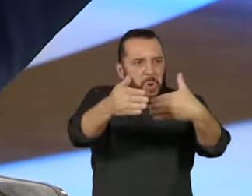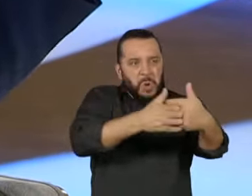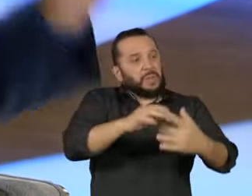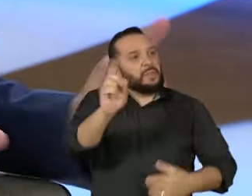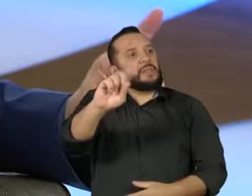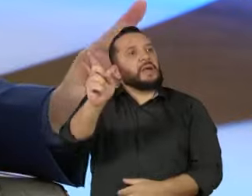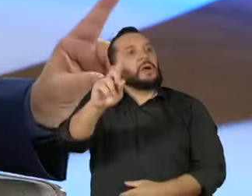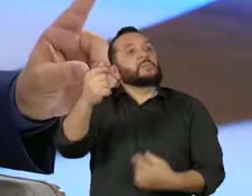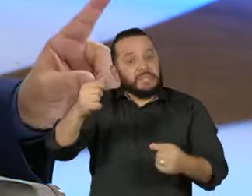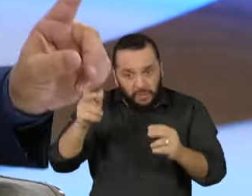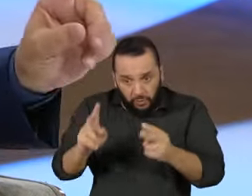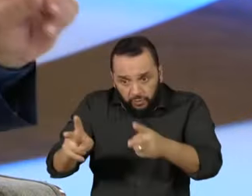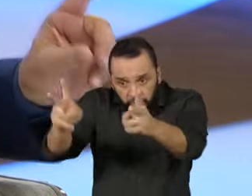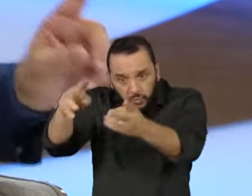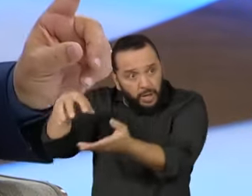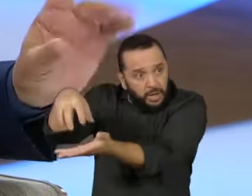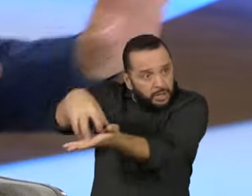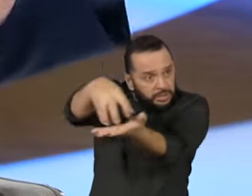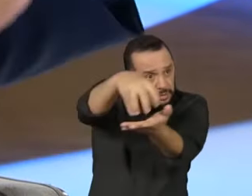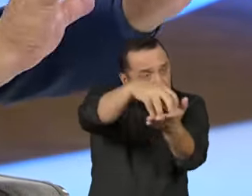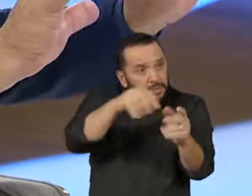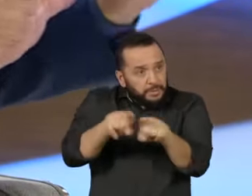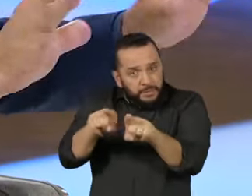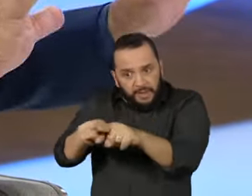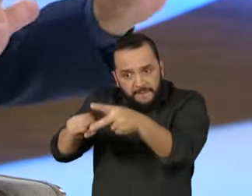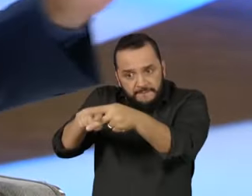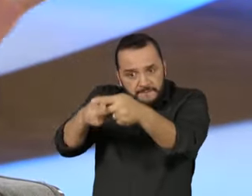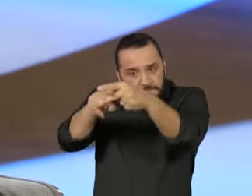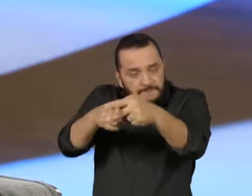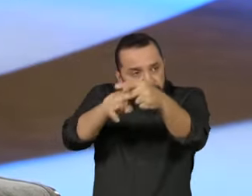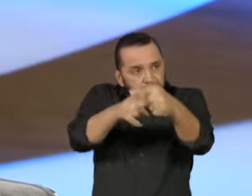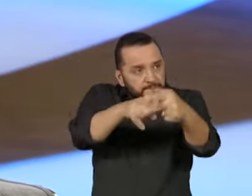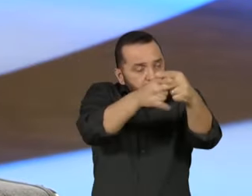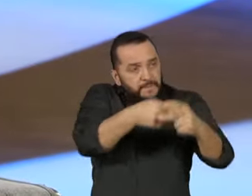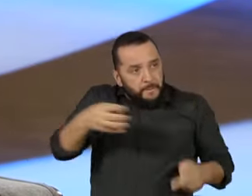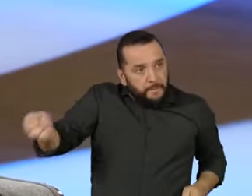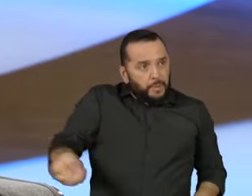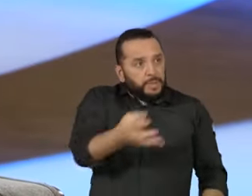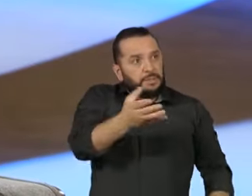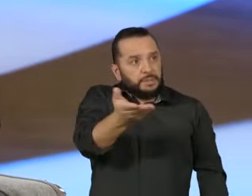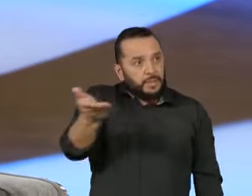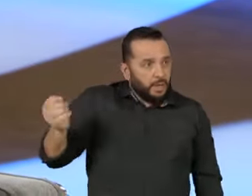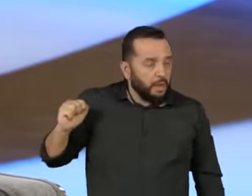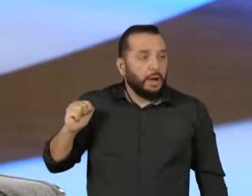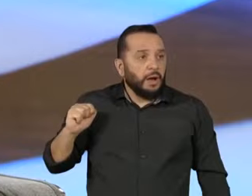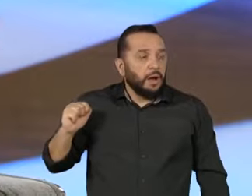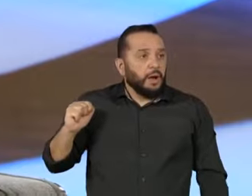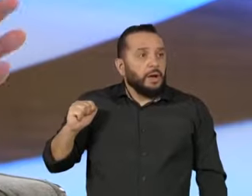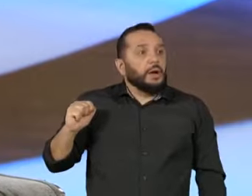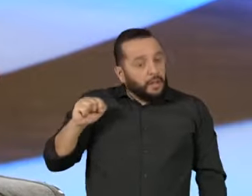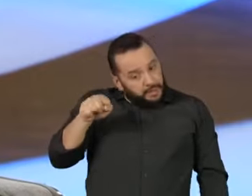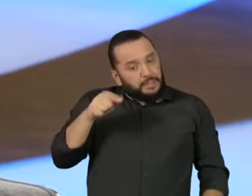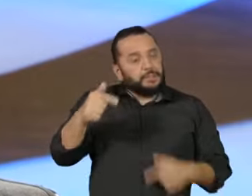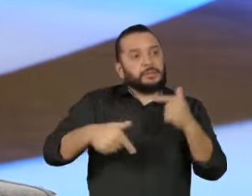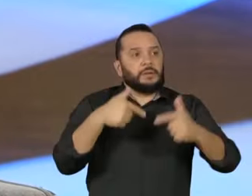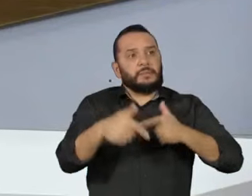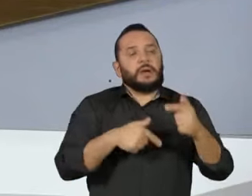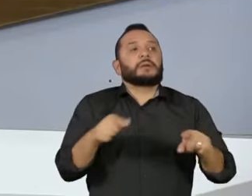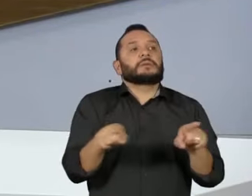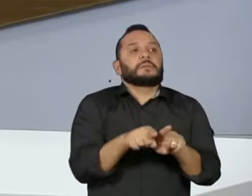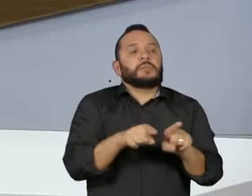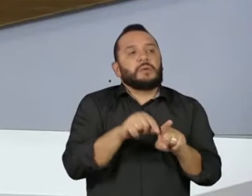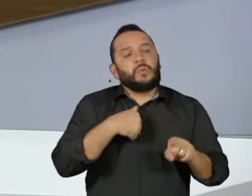e modernizá-las. Esse é o desafio. Então, esse trabalho está sendo feito. O outro trabalho é trazer o debate